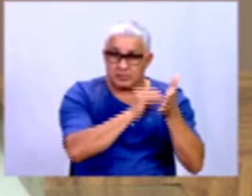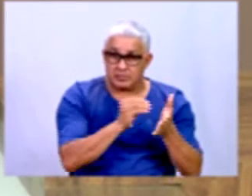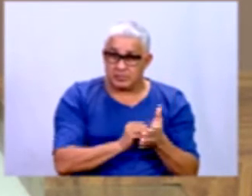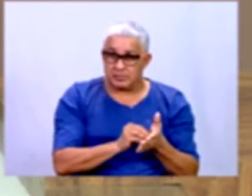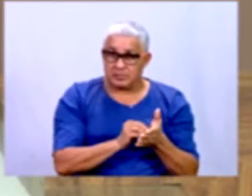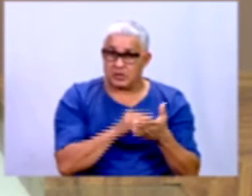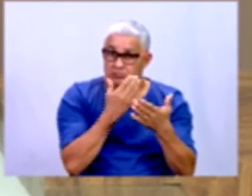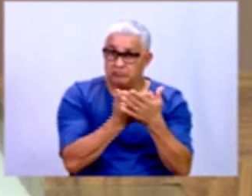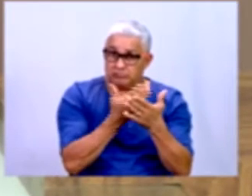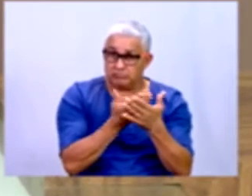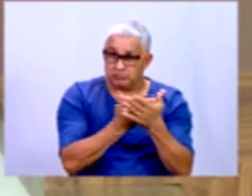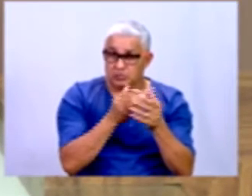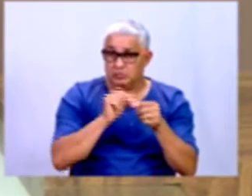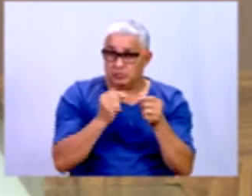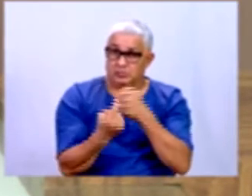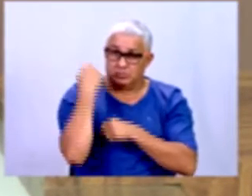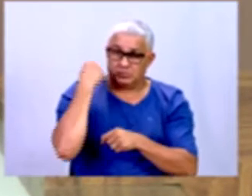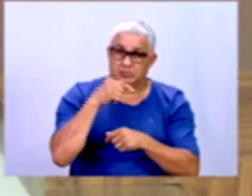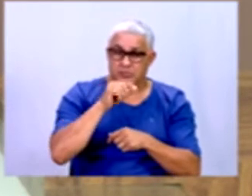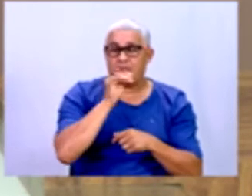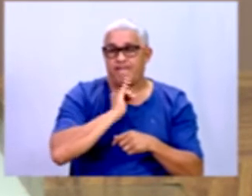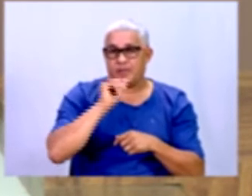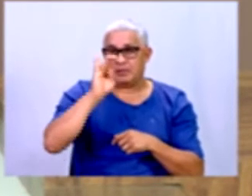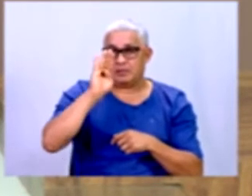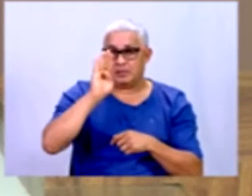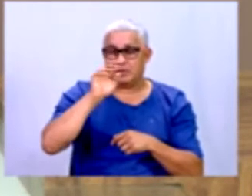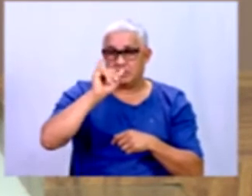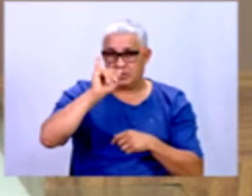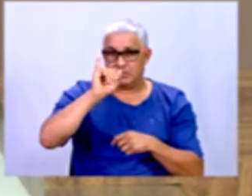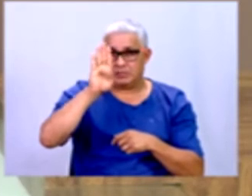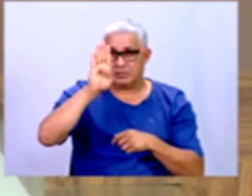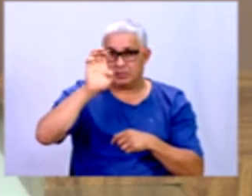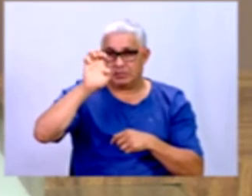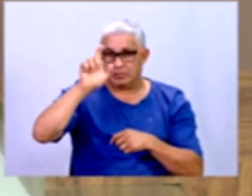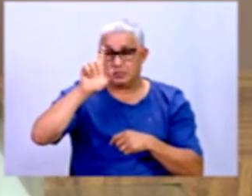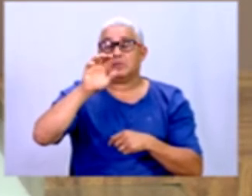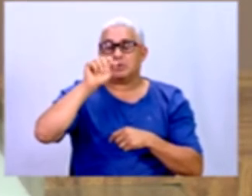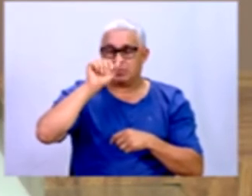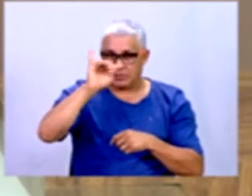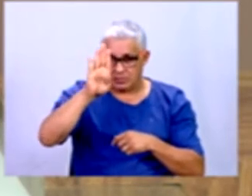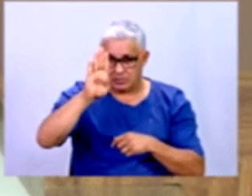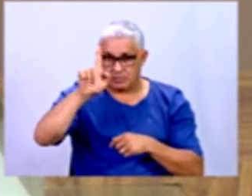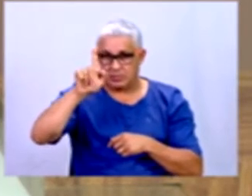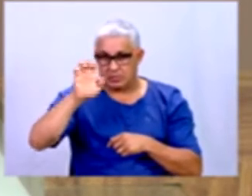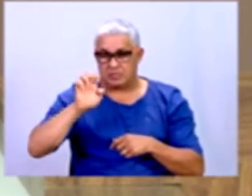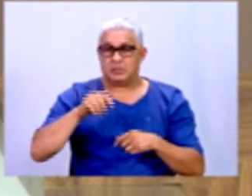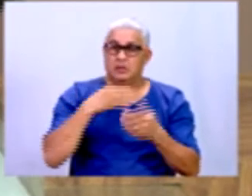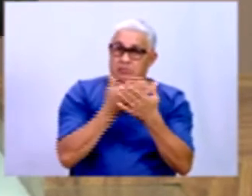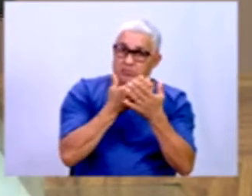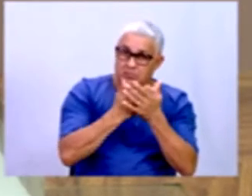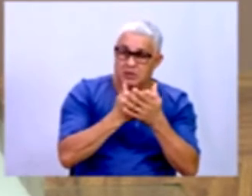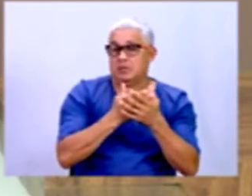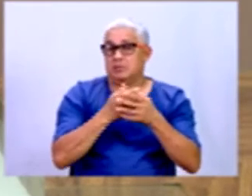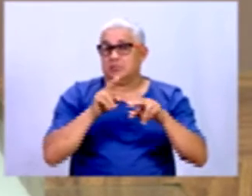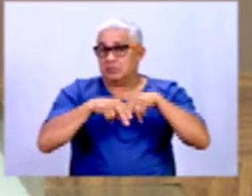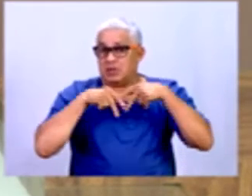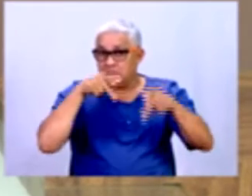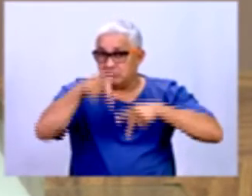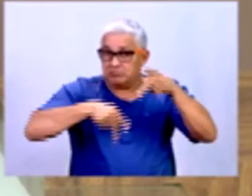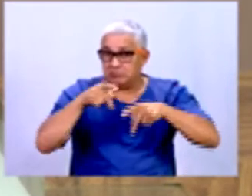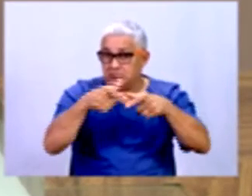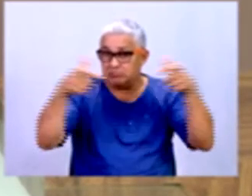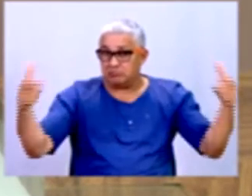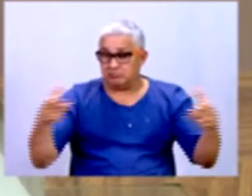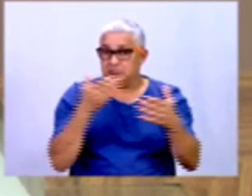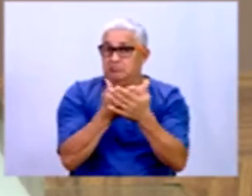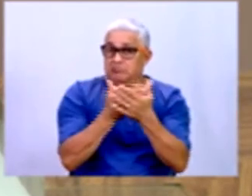estudos que foram realizados. Então, o IBGE coloca lá um valor desse aí para fazer o estudo dele a partir de uma população maior que ele está estudando.